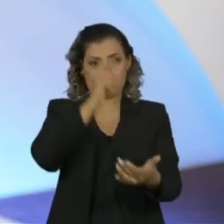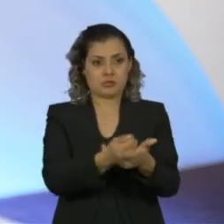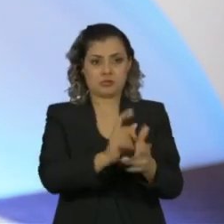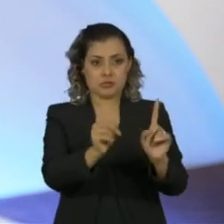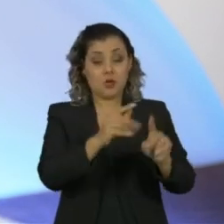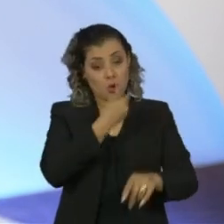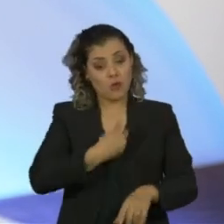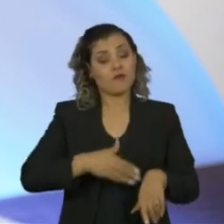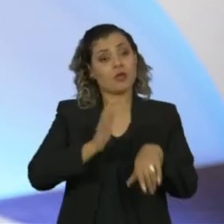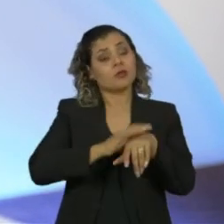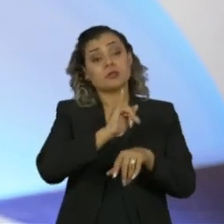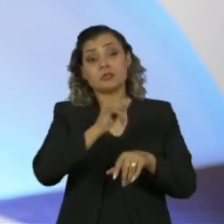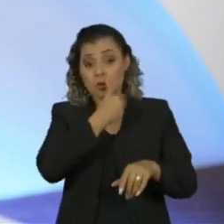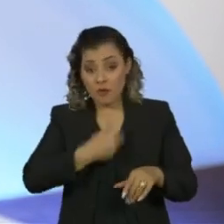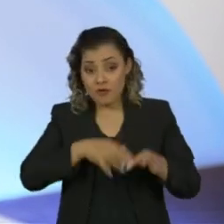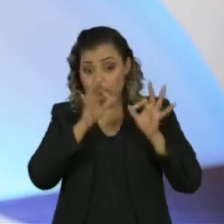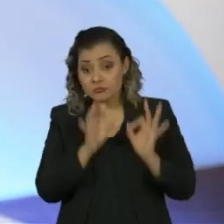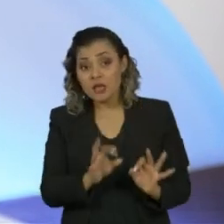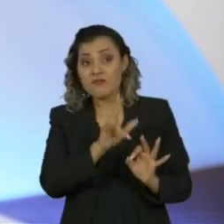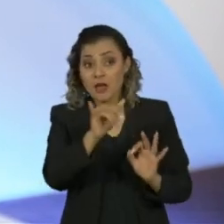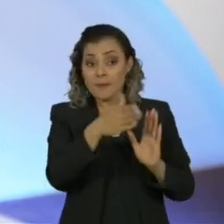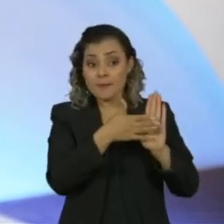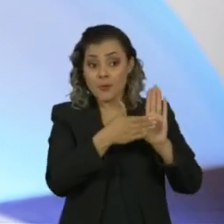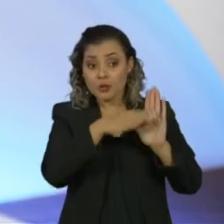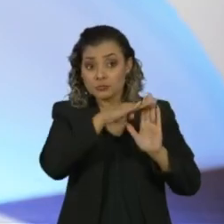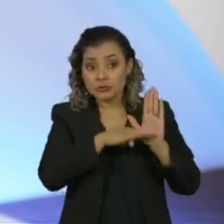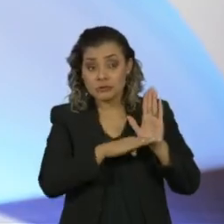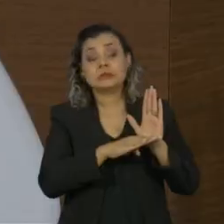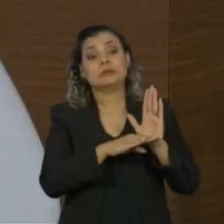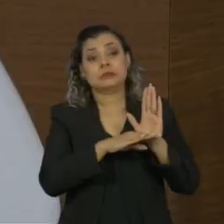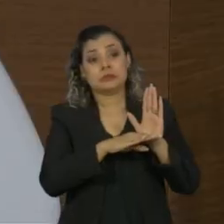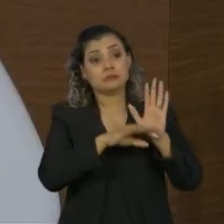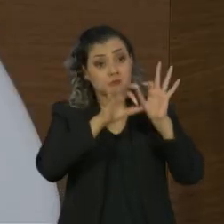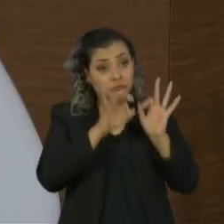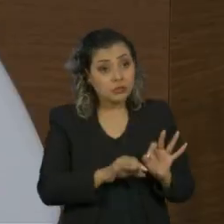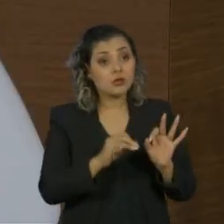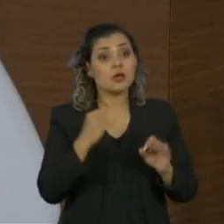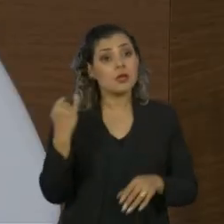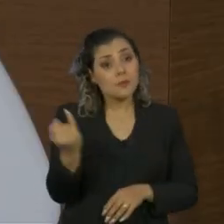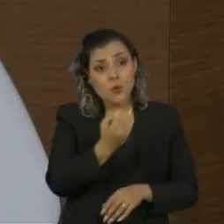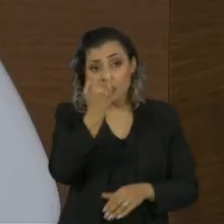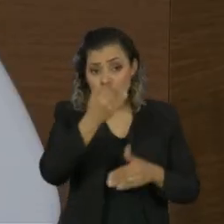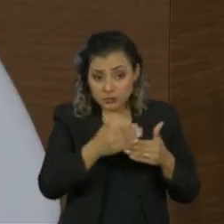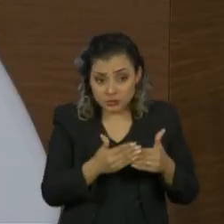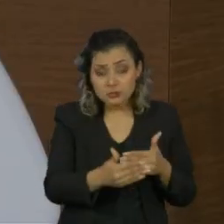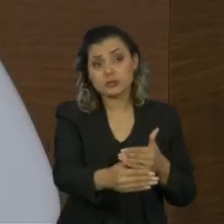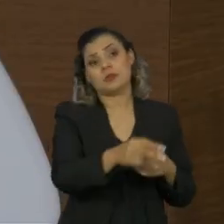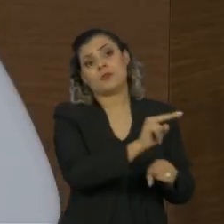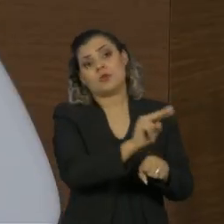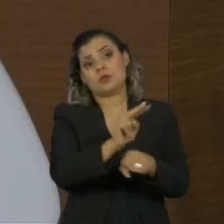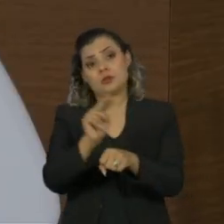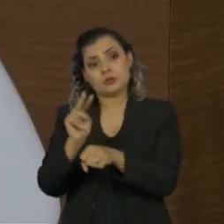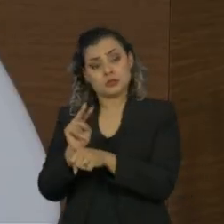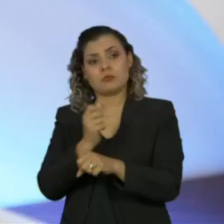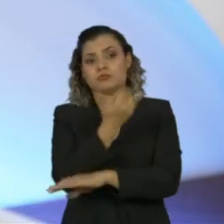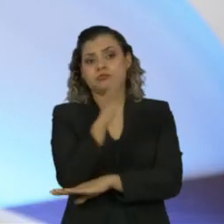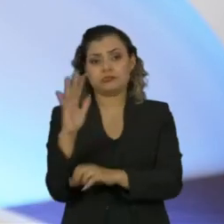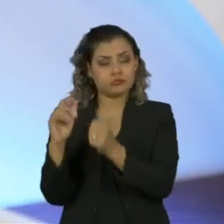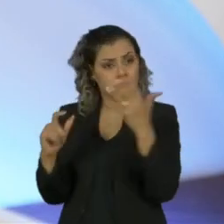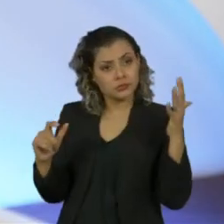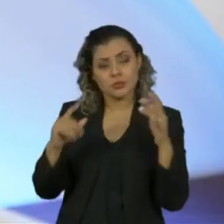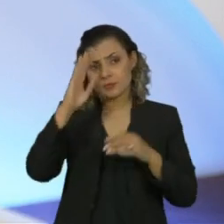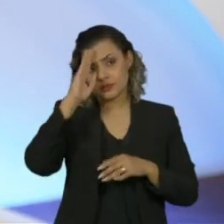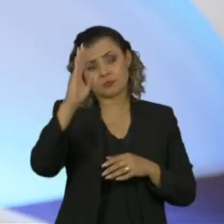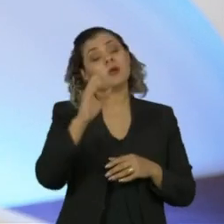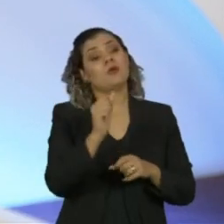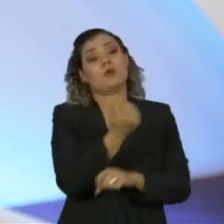vai efetivamente ter uma agenda onde reafirme a importância da preservação dos nossos biomas, principalmente da floresta